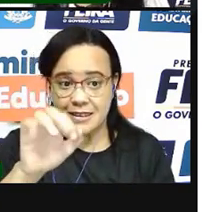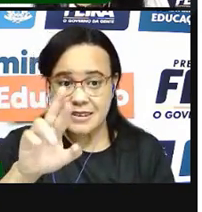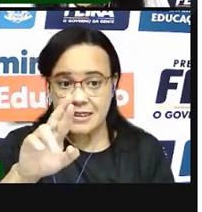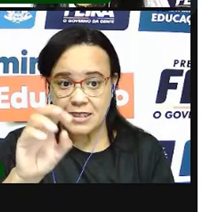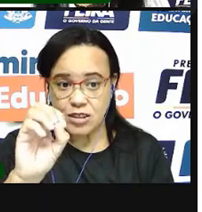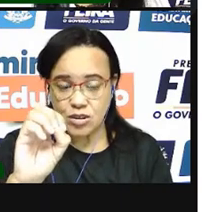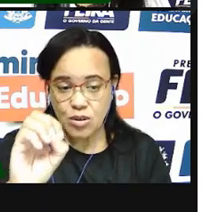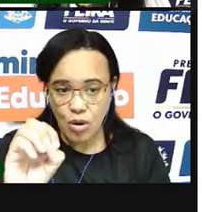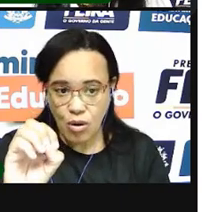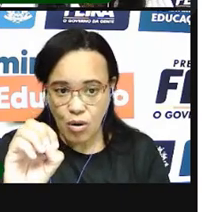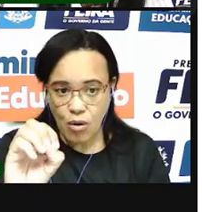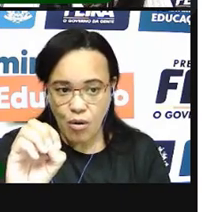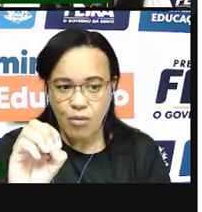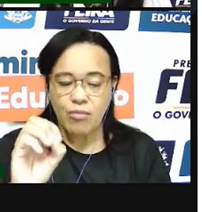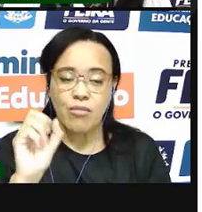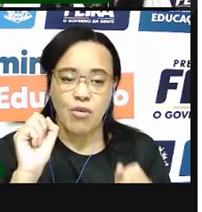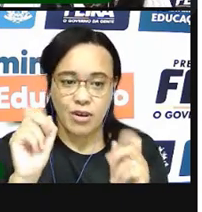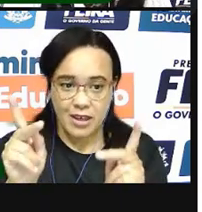Nei. Ró.